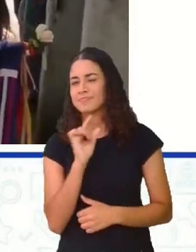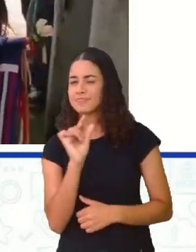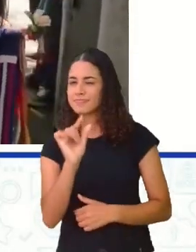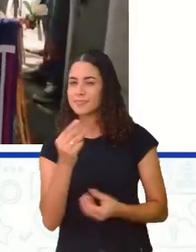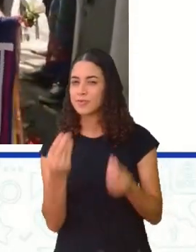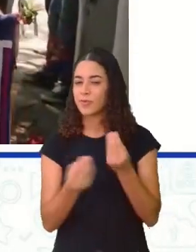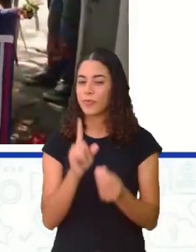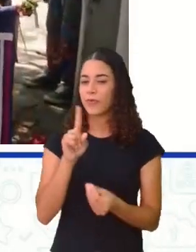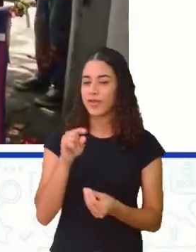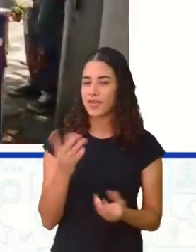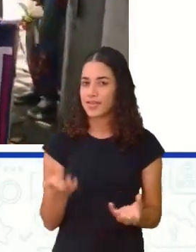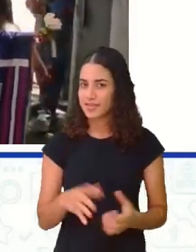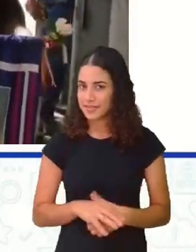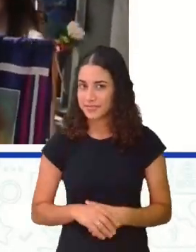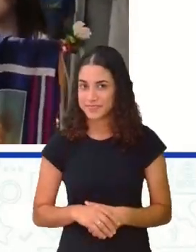né?